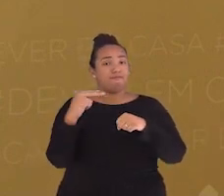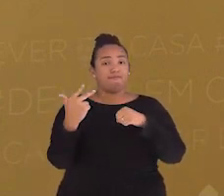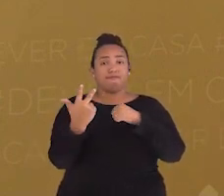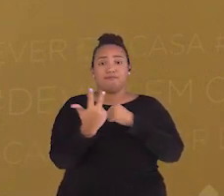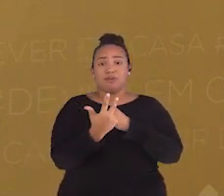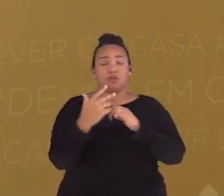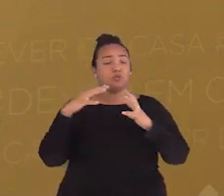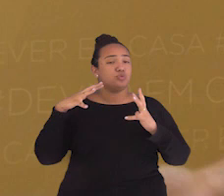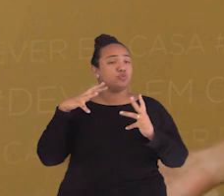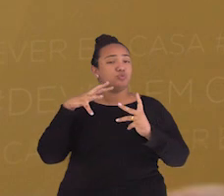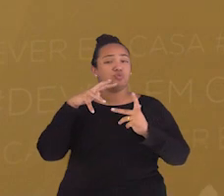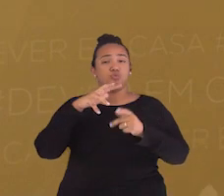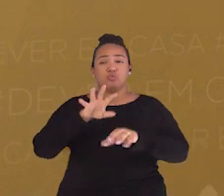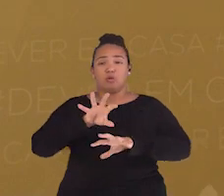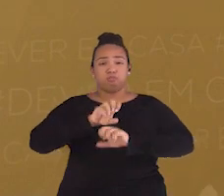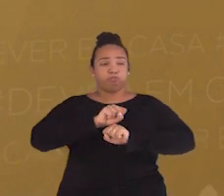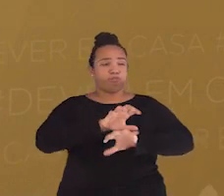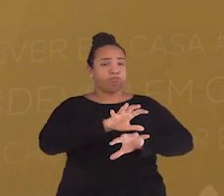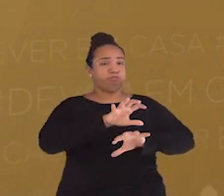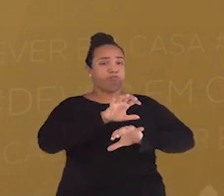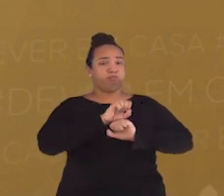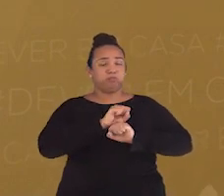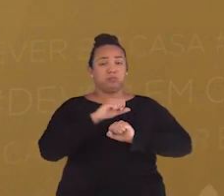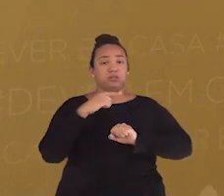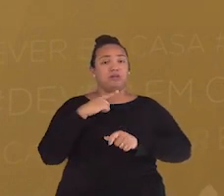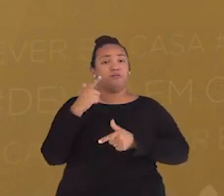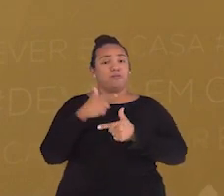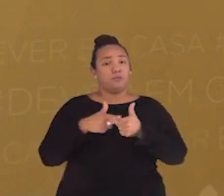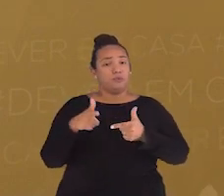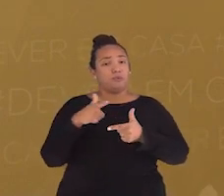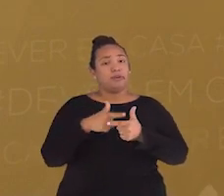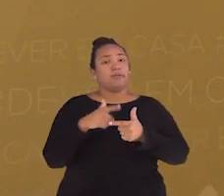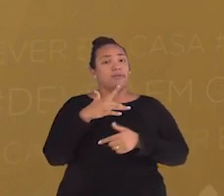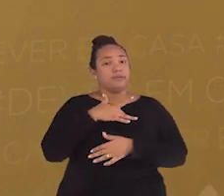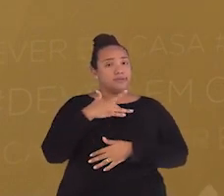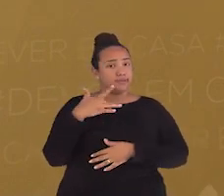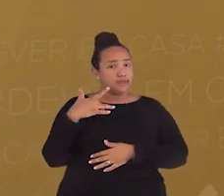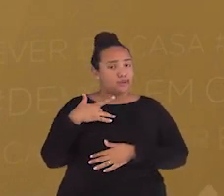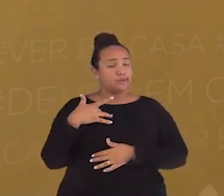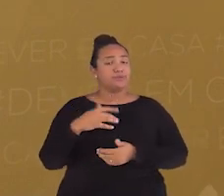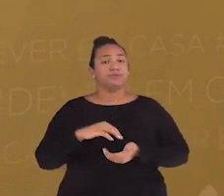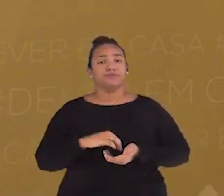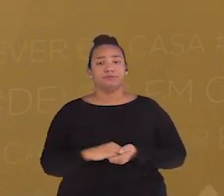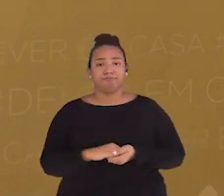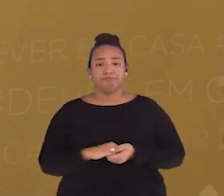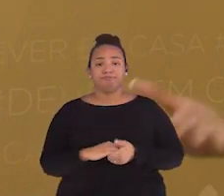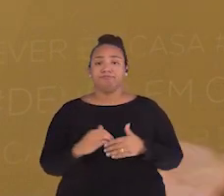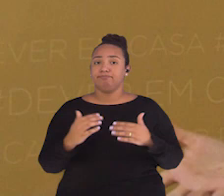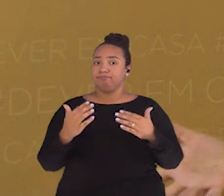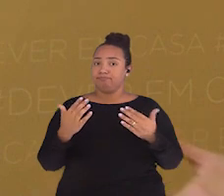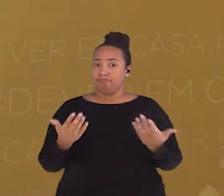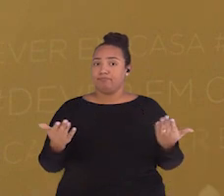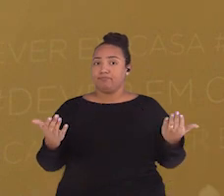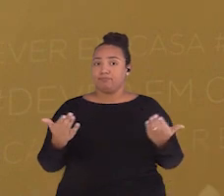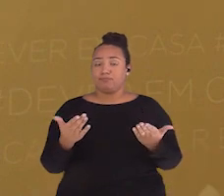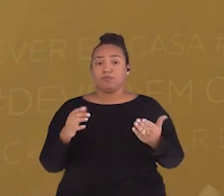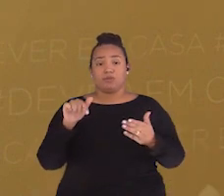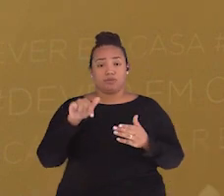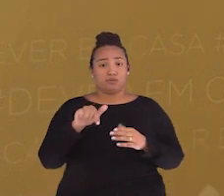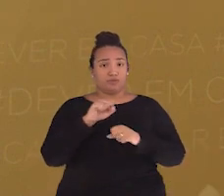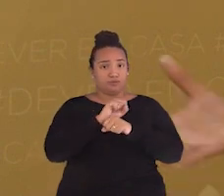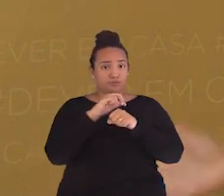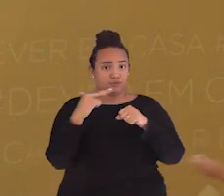vírus que atingiu todo o planeta, causando muitas complicações à saúde da população em geral. Neste caso,